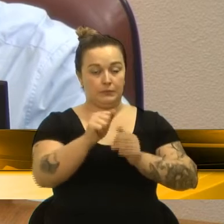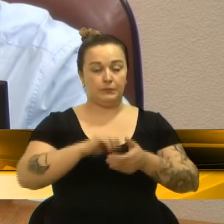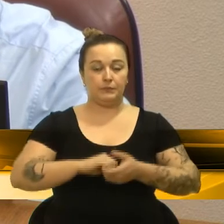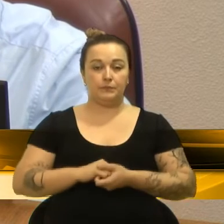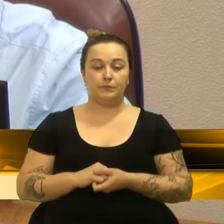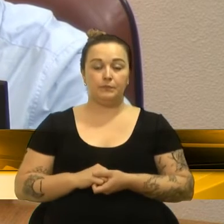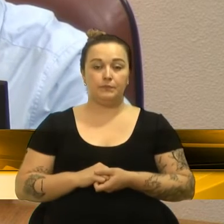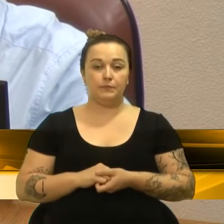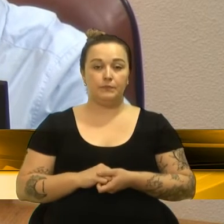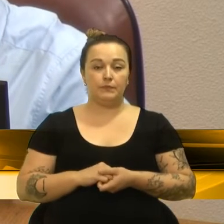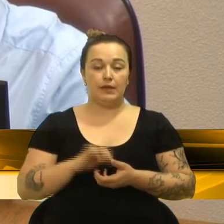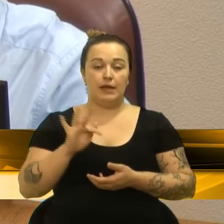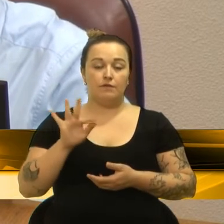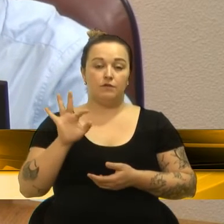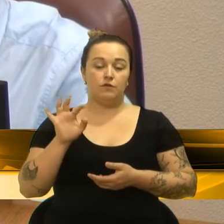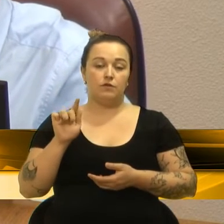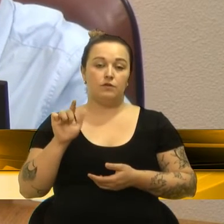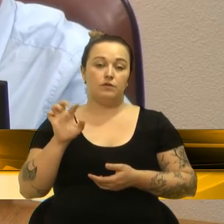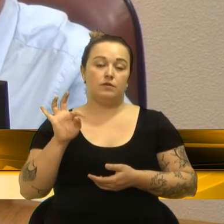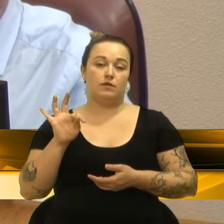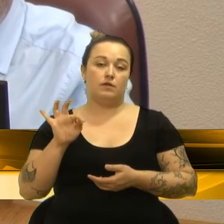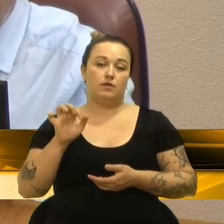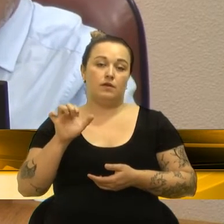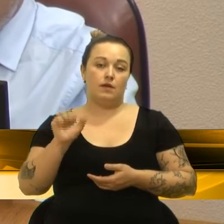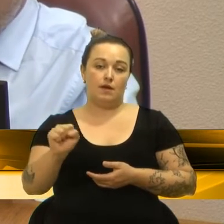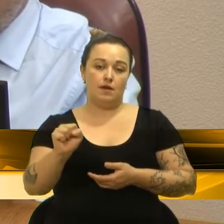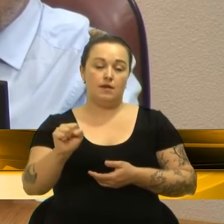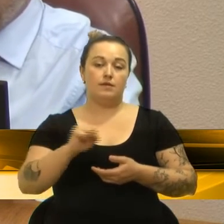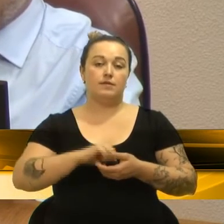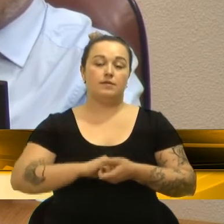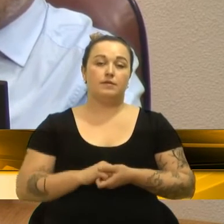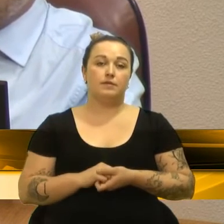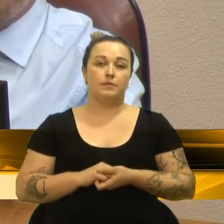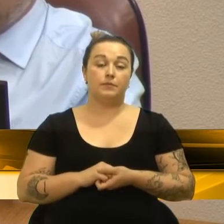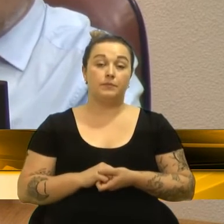fundo de garantia 1.088.655,43 reais,